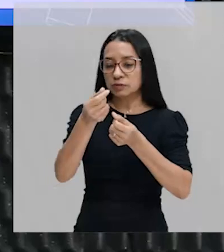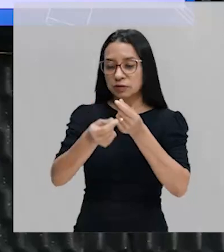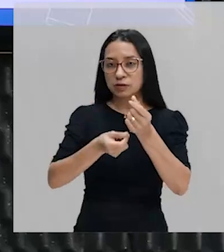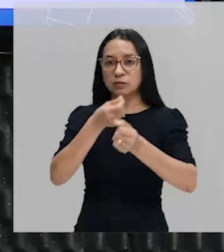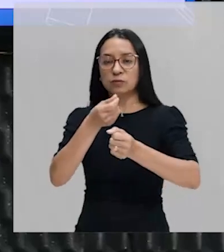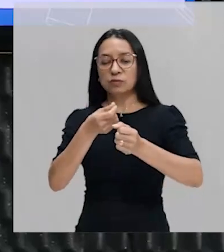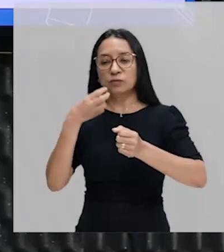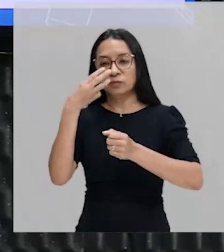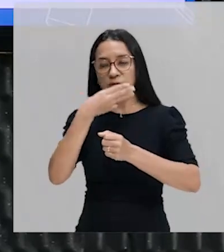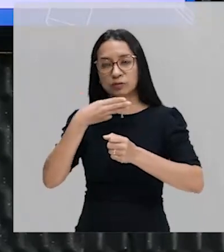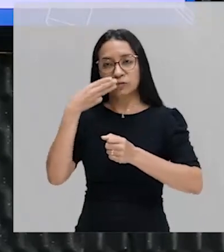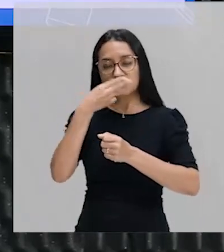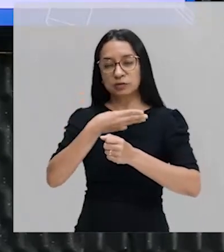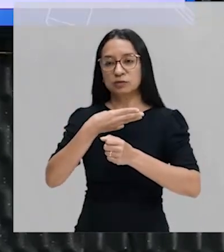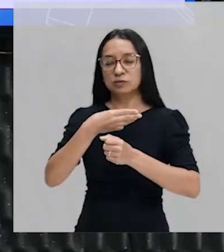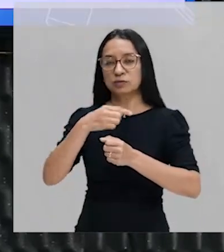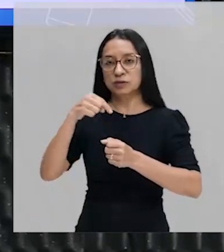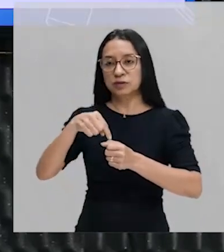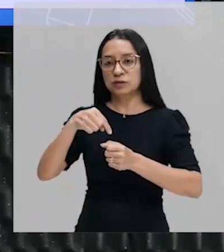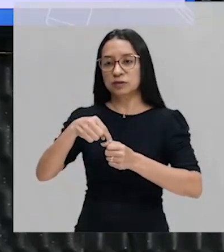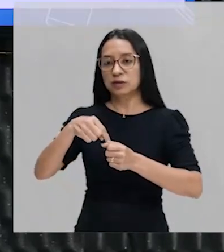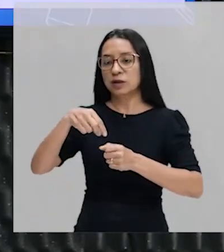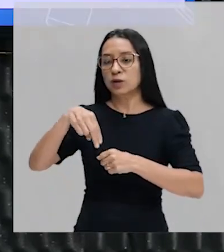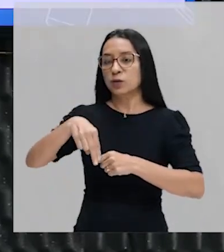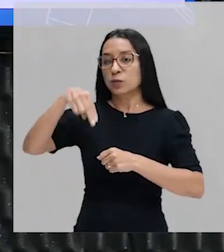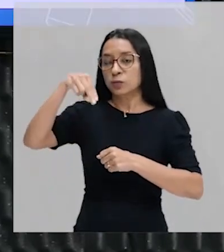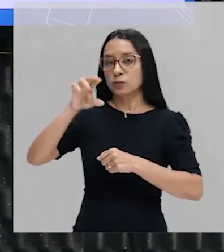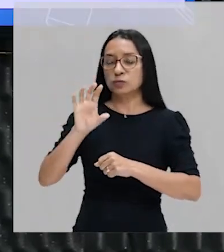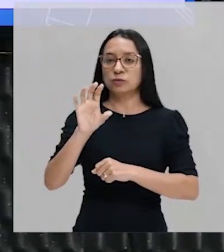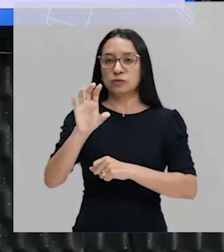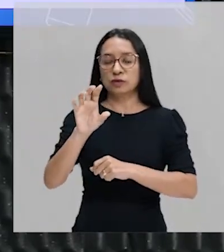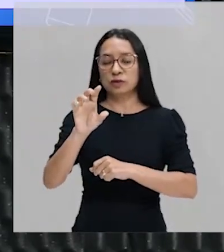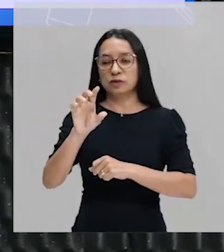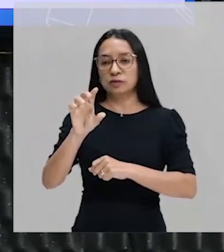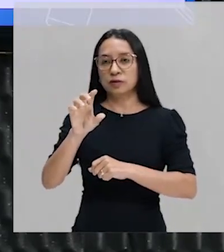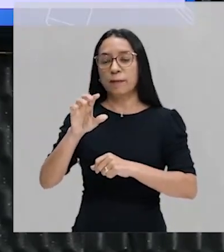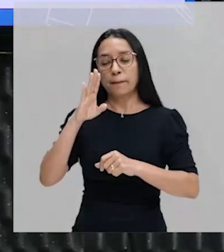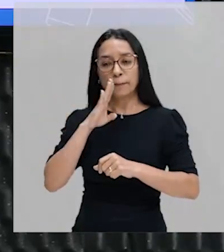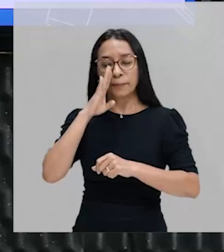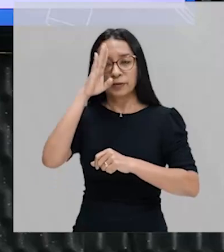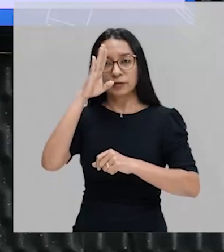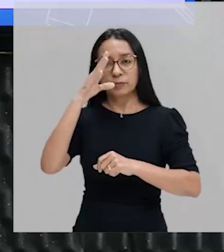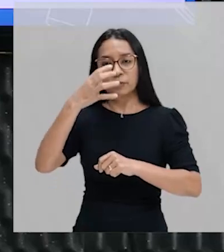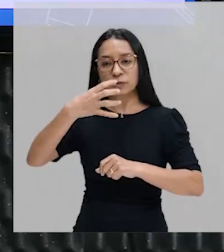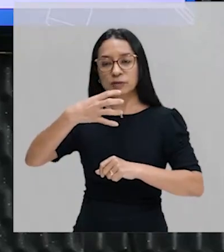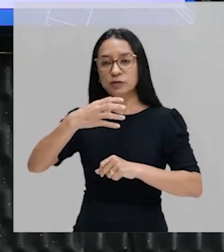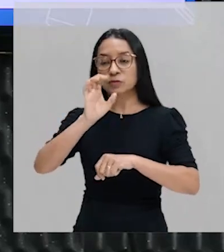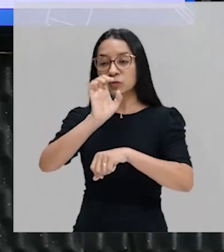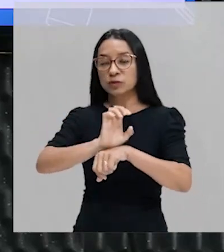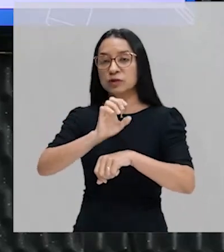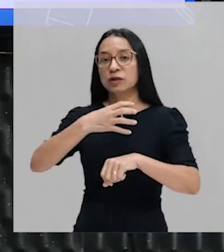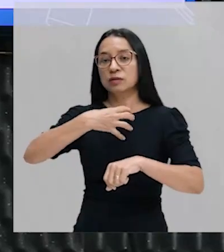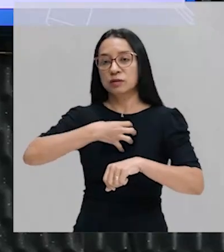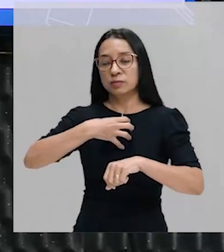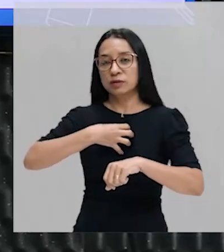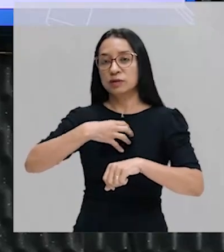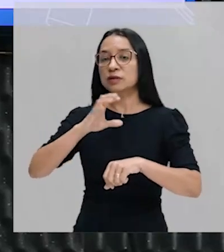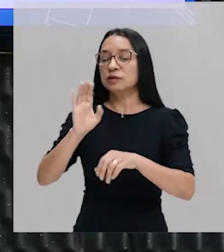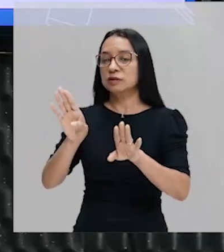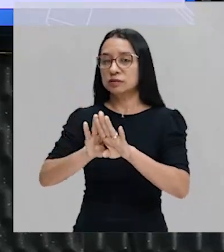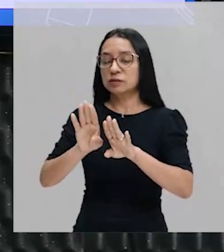principalmente na região da Bahia e Pernambuco. Então, se você pega o século XVI e meados do século XVII,